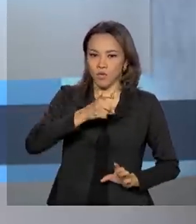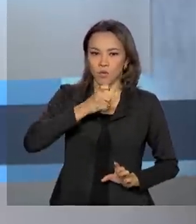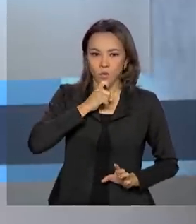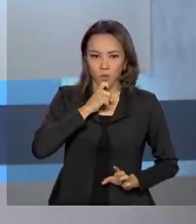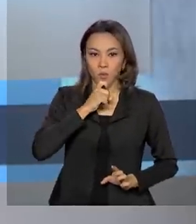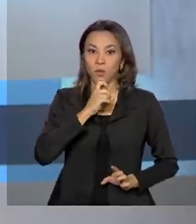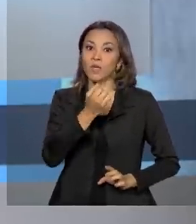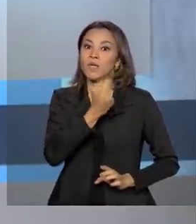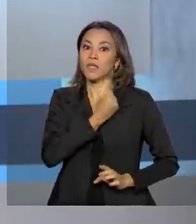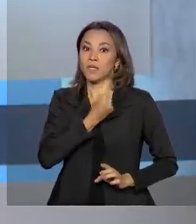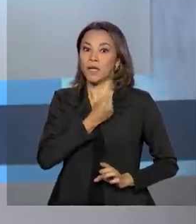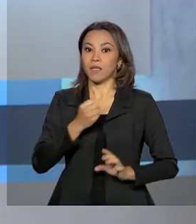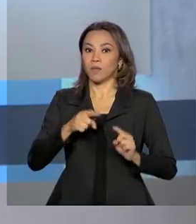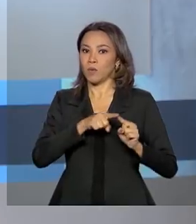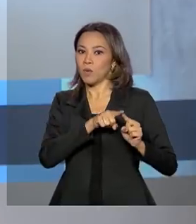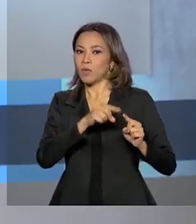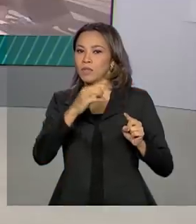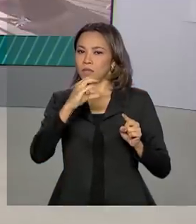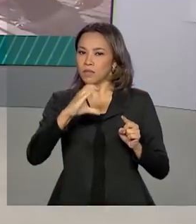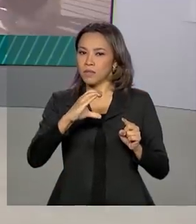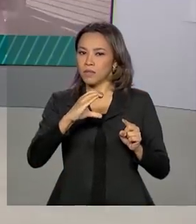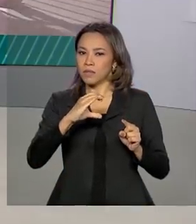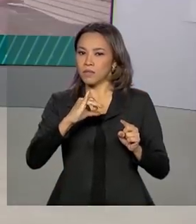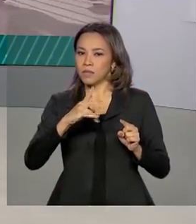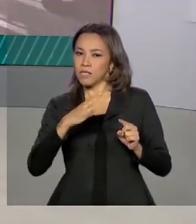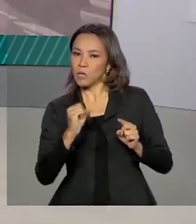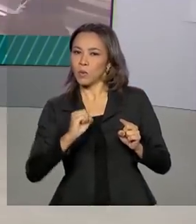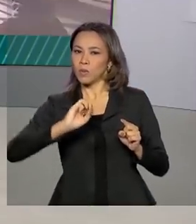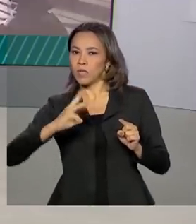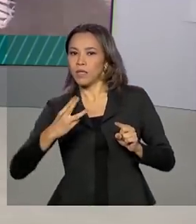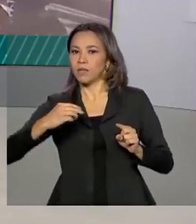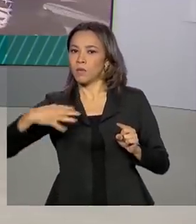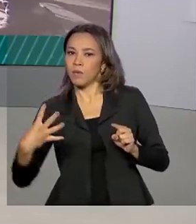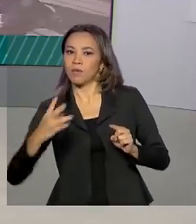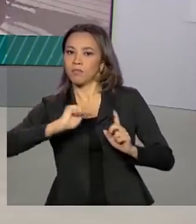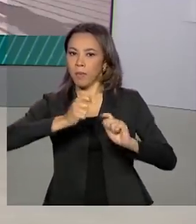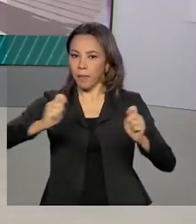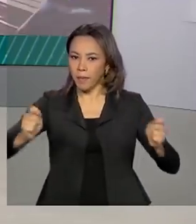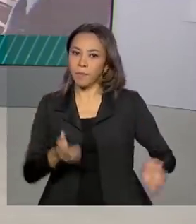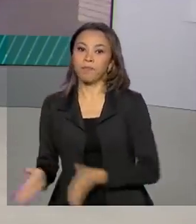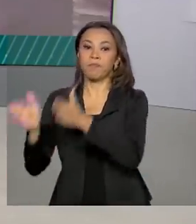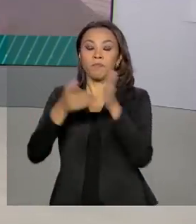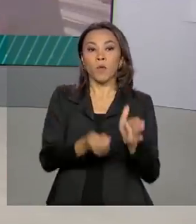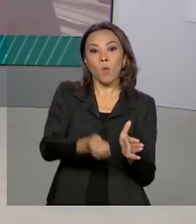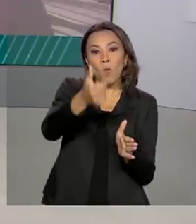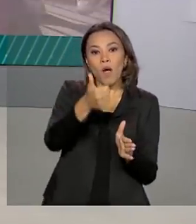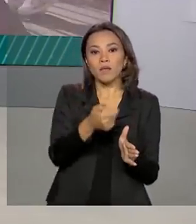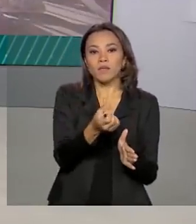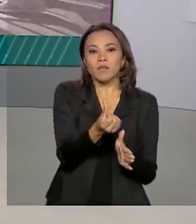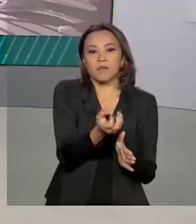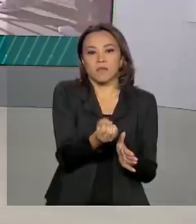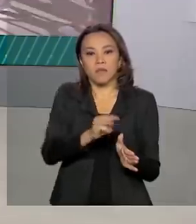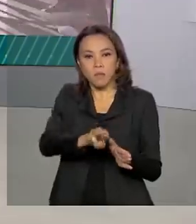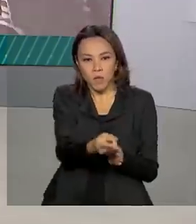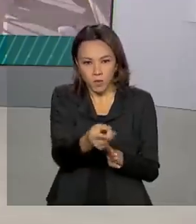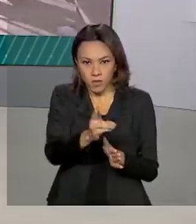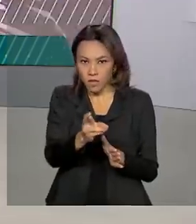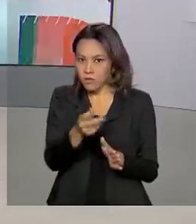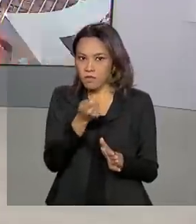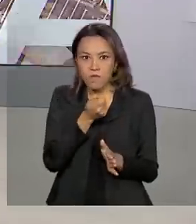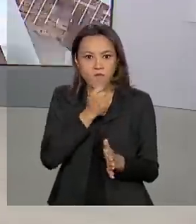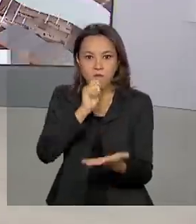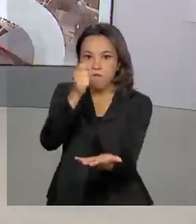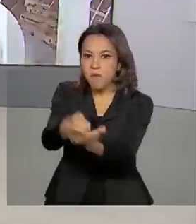ciclos 3 e 4 de pagamentos. Quase 60 milhões de reais deixaram de ser pagos indevidamente